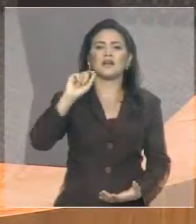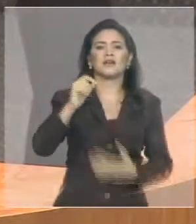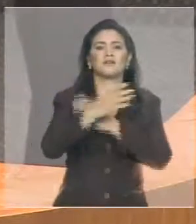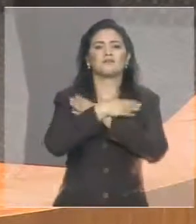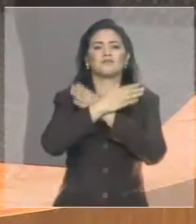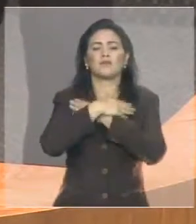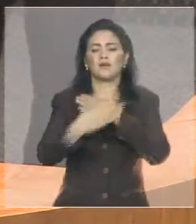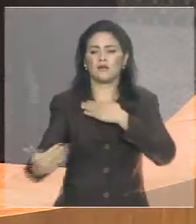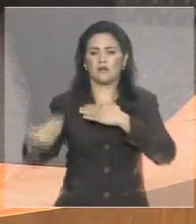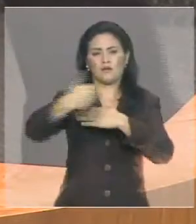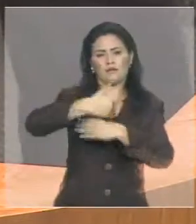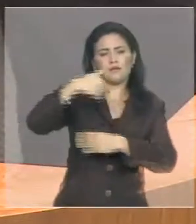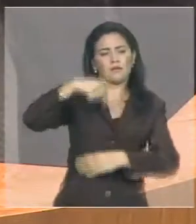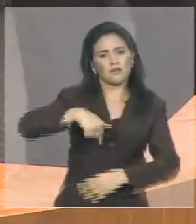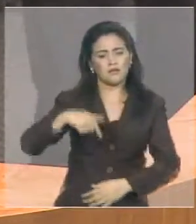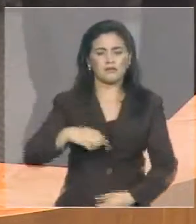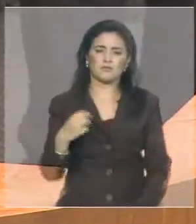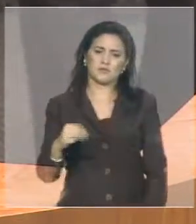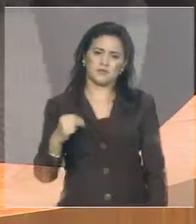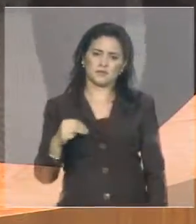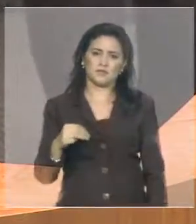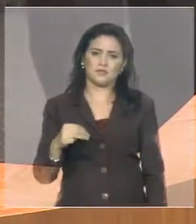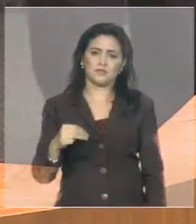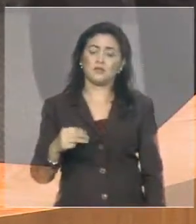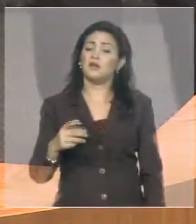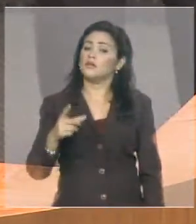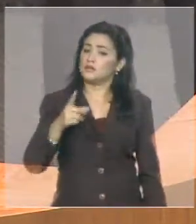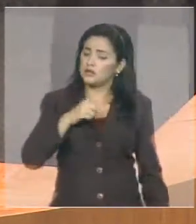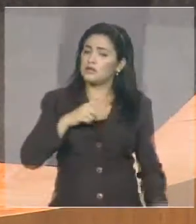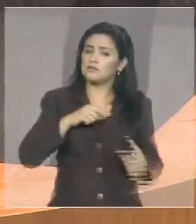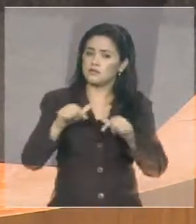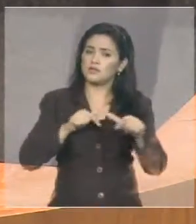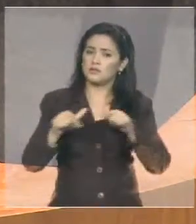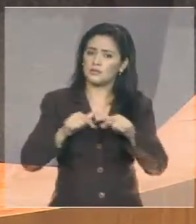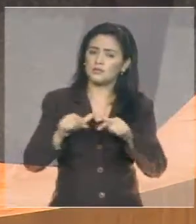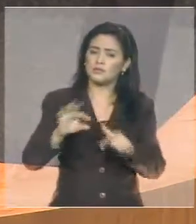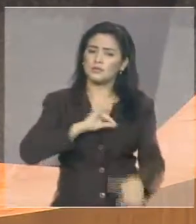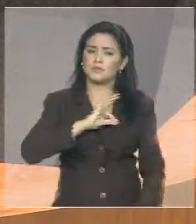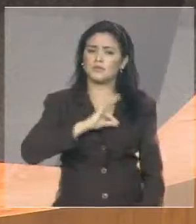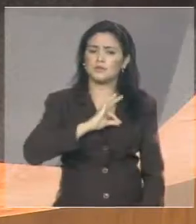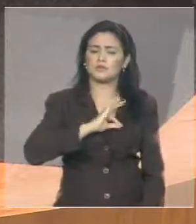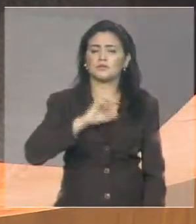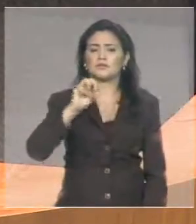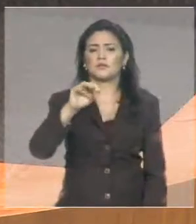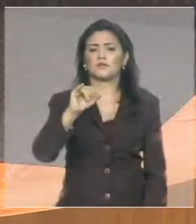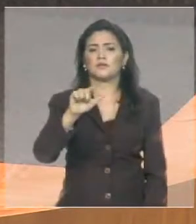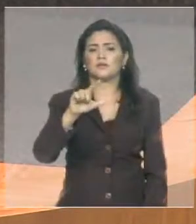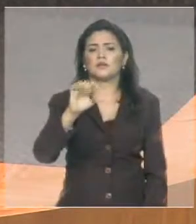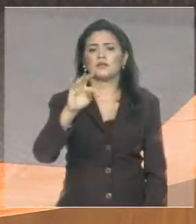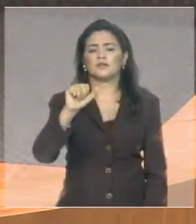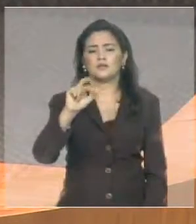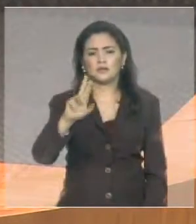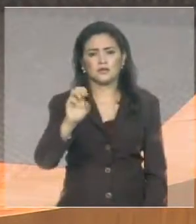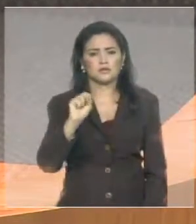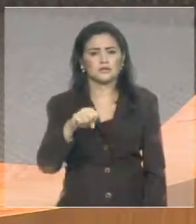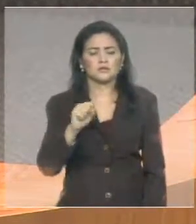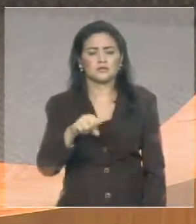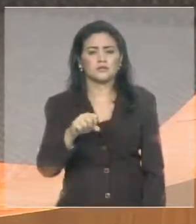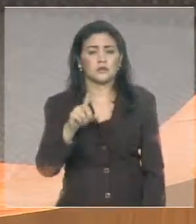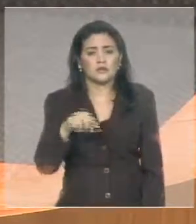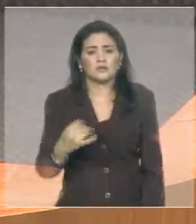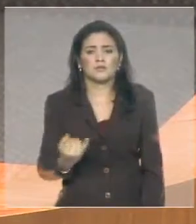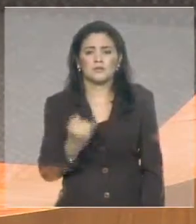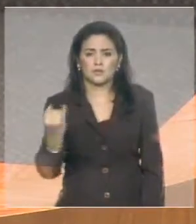é exercida pela polícia militar, repressiva, e isso realmente é importante nós